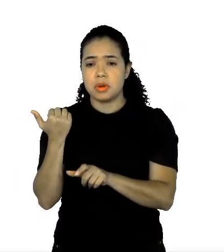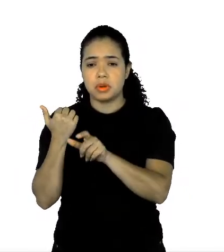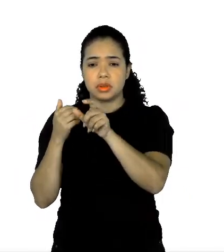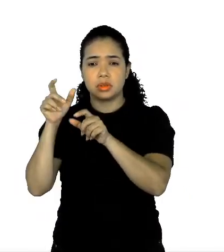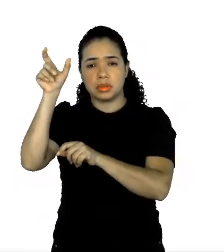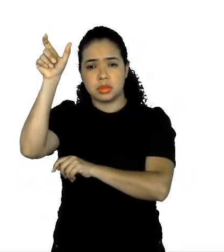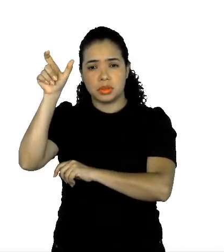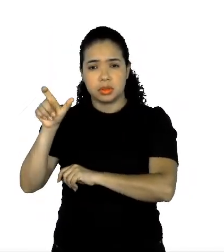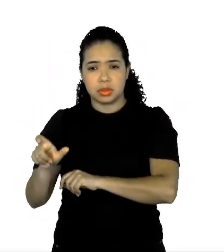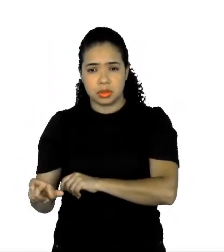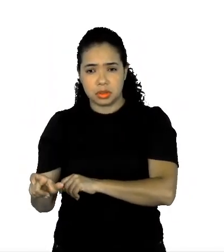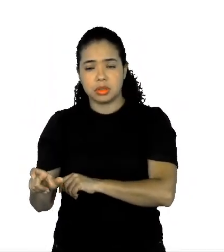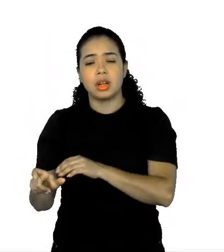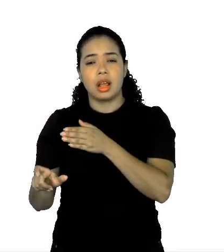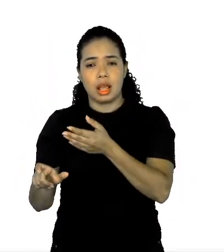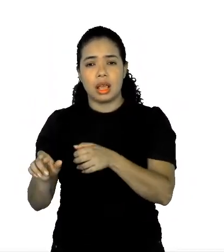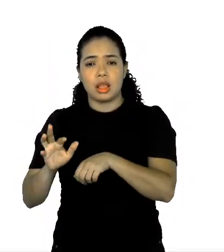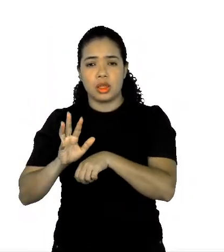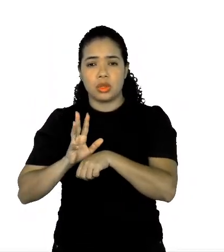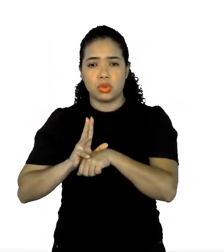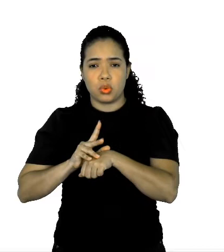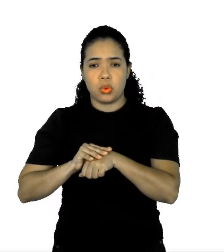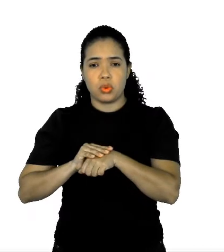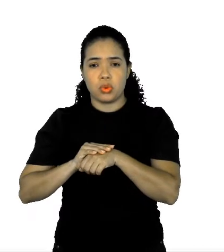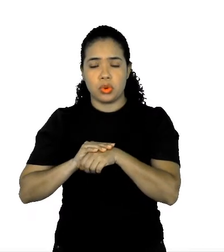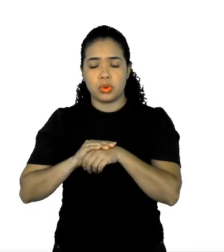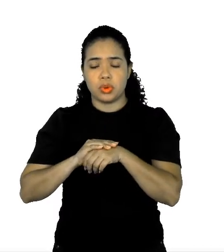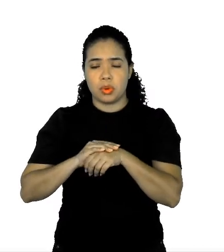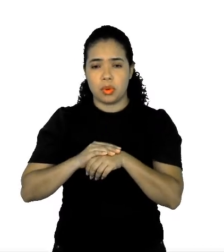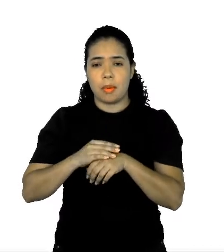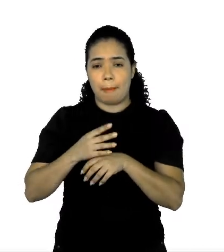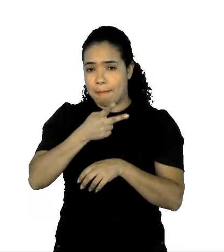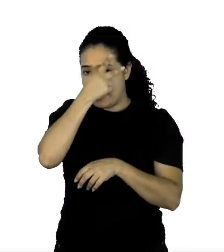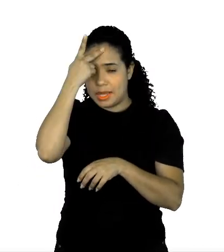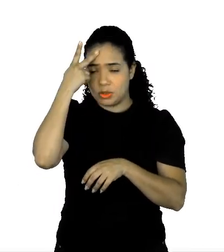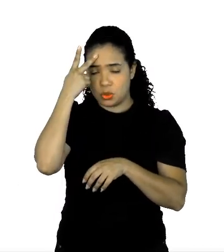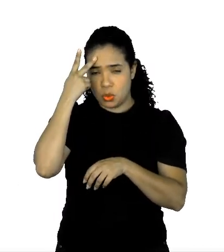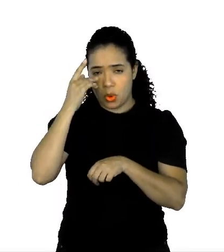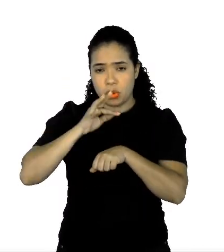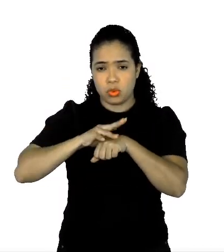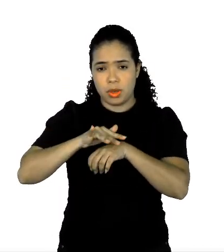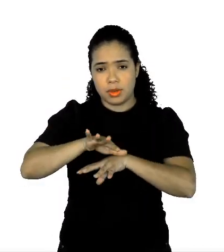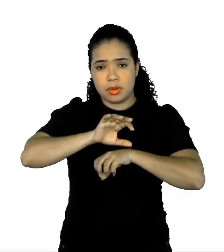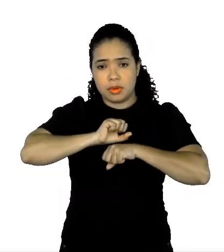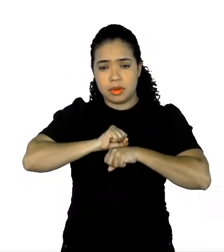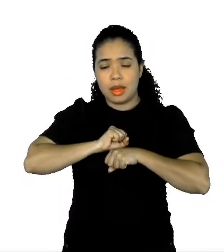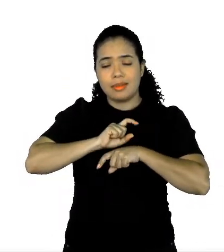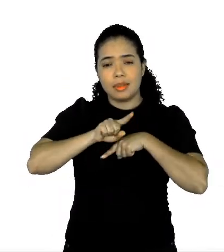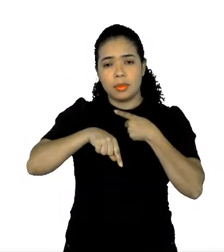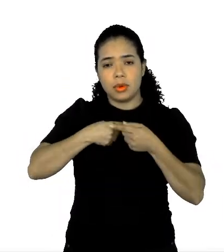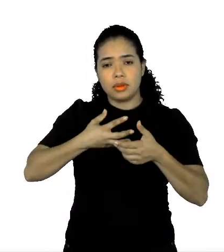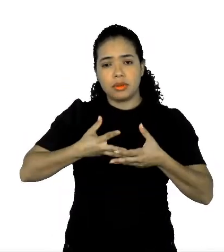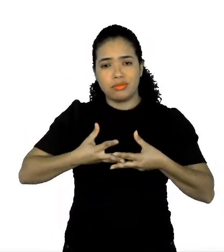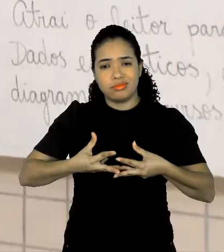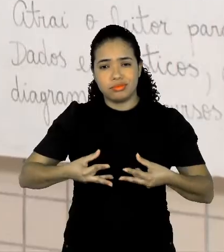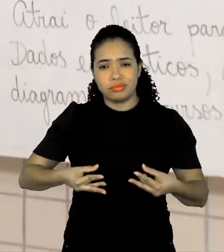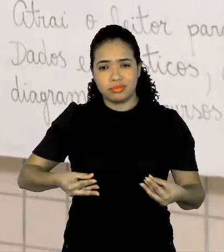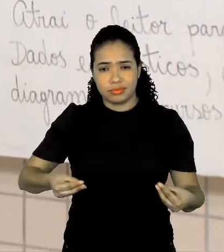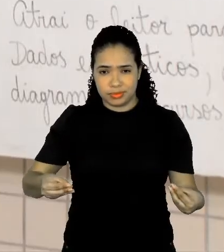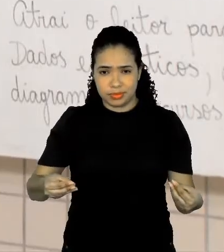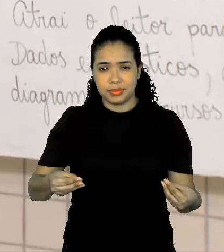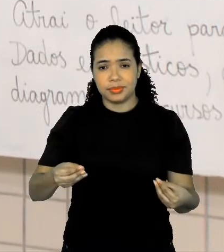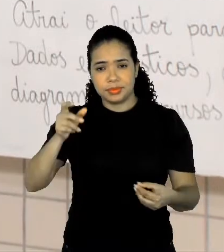novo, que são os recuperados. Sempre quando a gente fala disso, de dados estatísticos dessa doença,